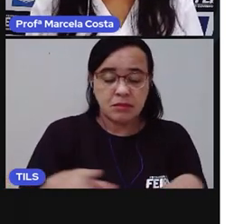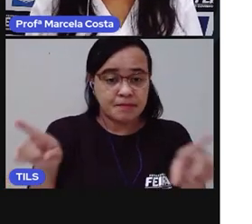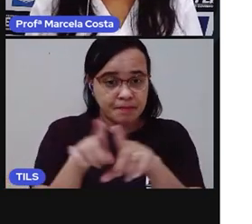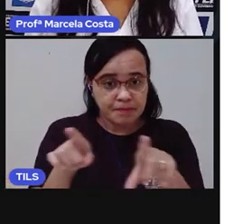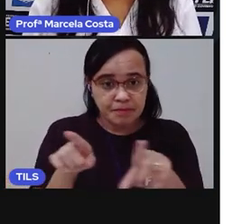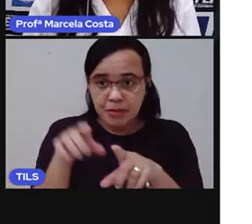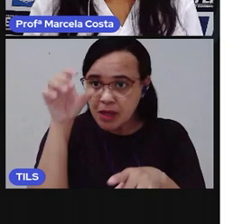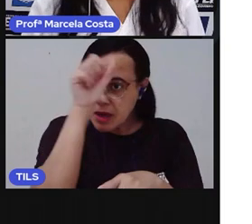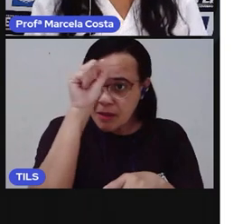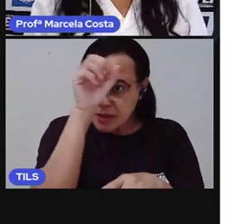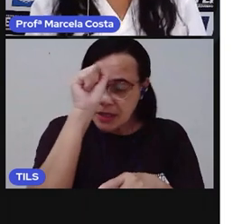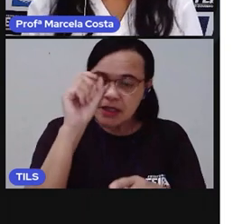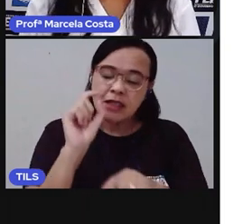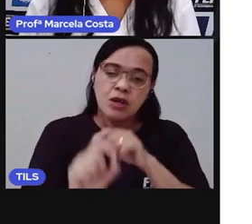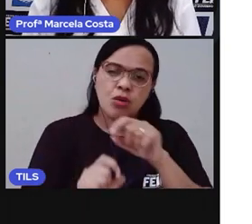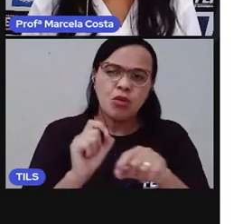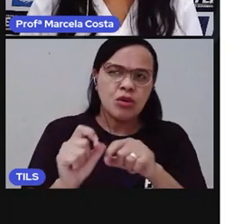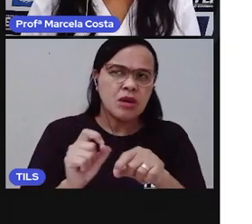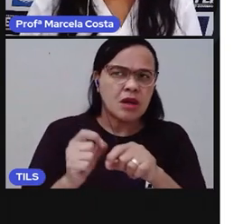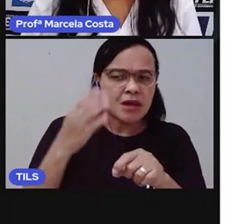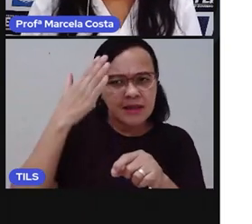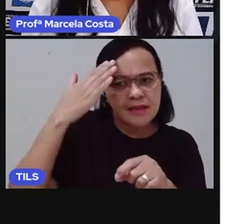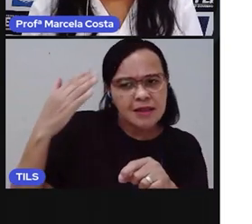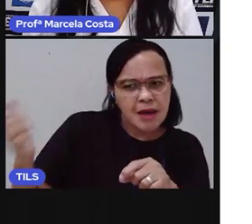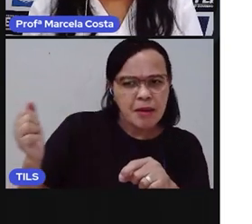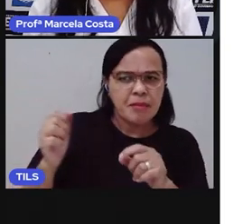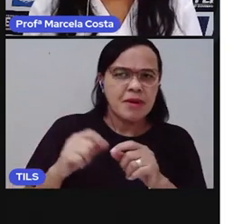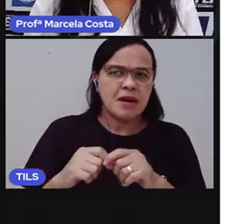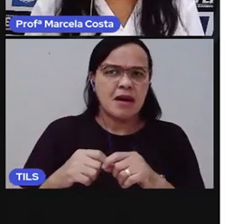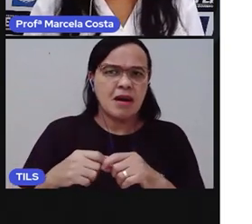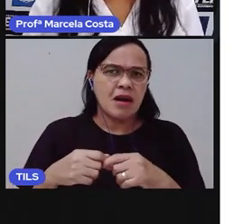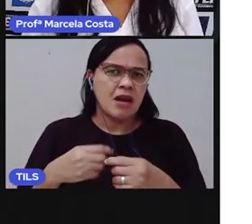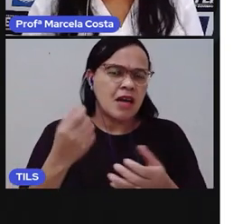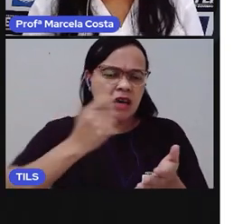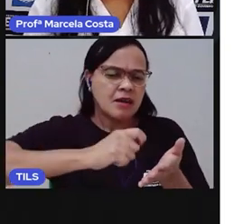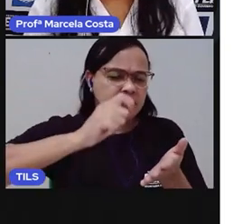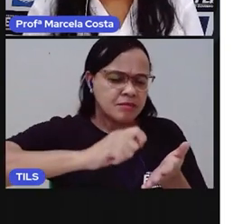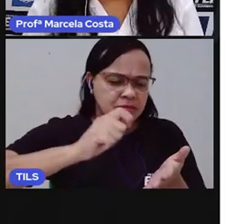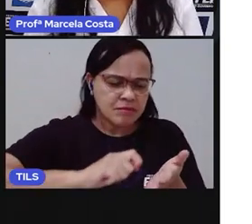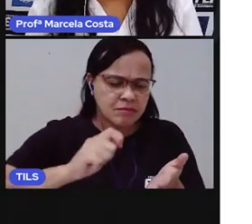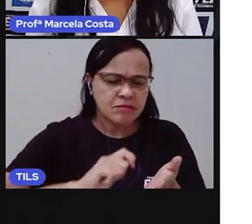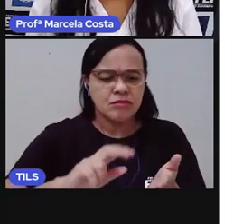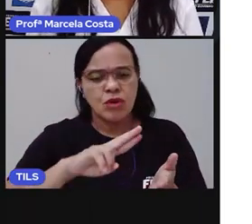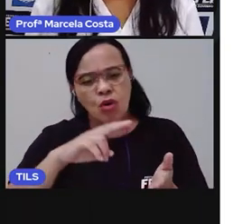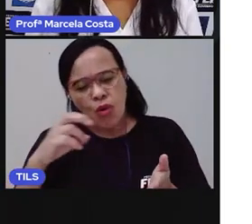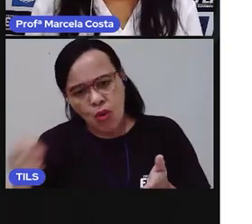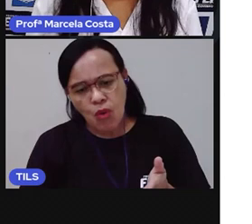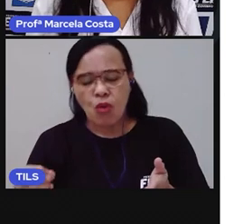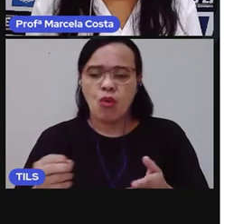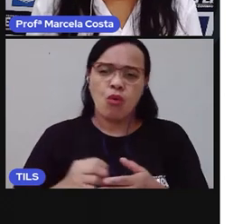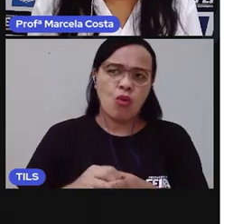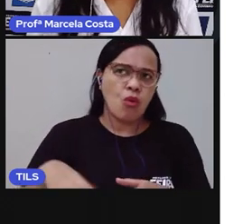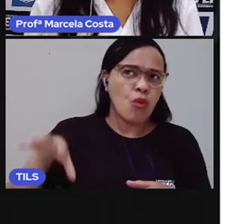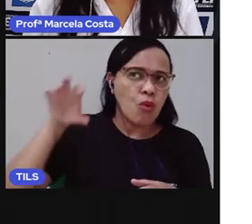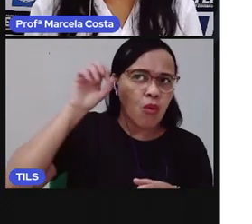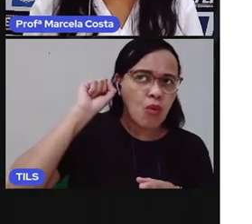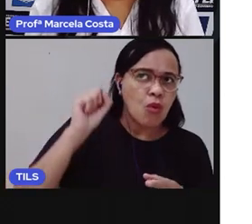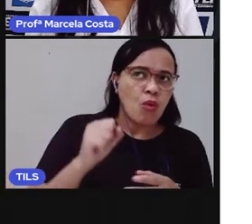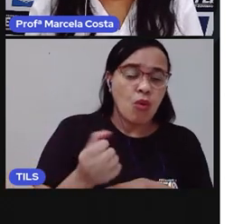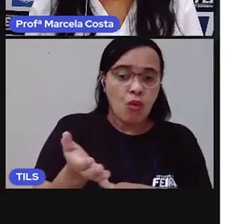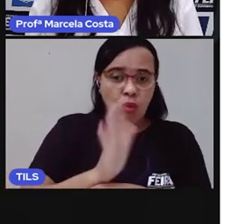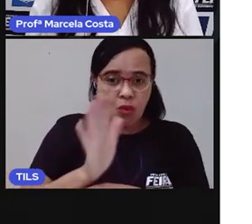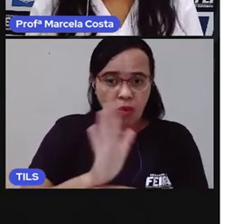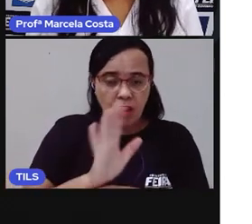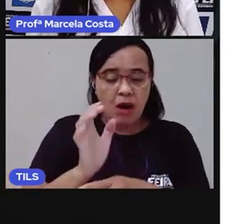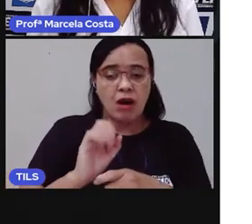registrar, fazer registros escritos ou em áudio, em vídeo, do seu